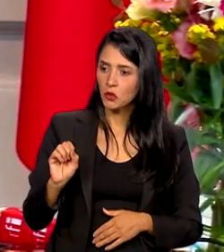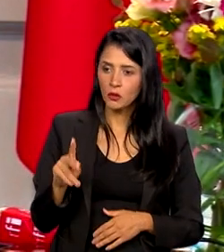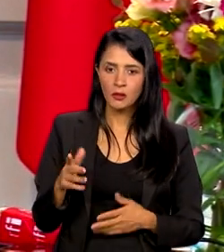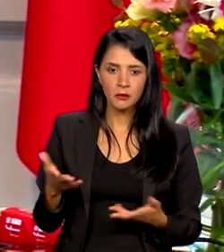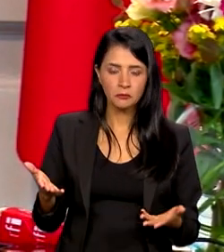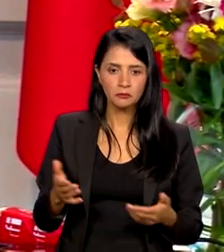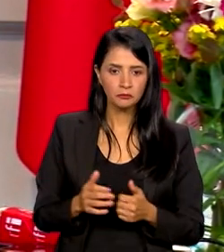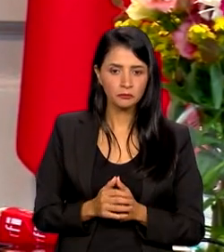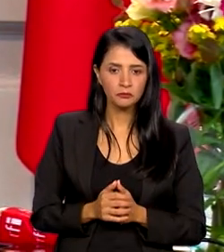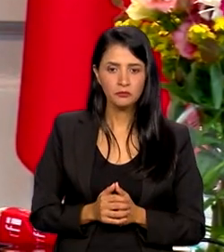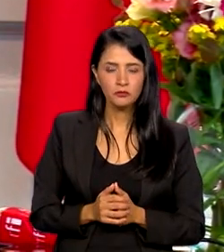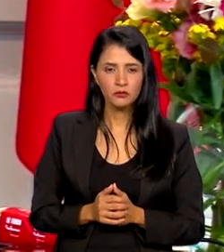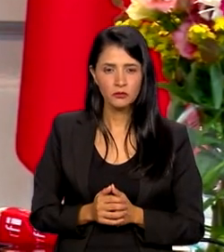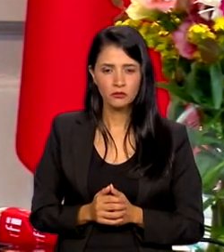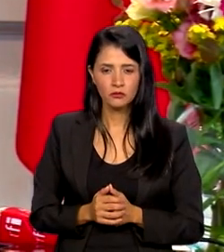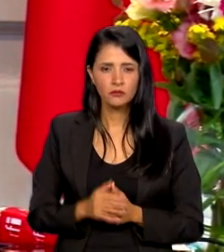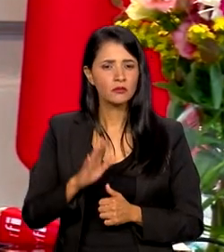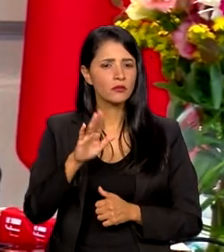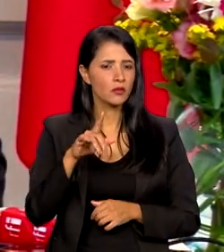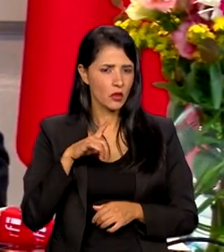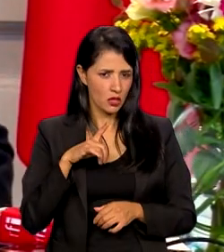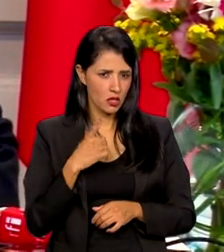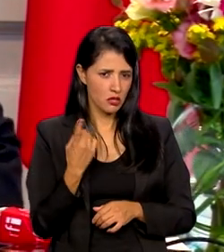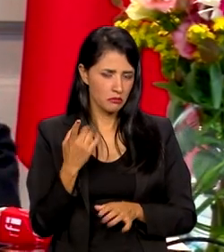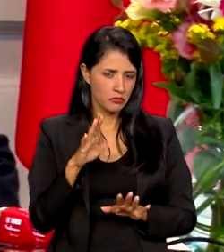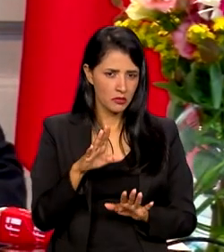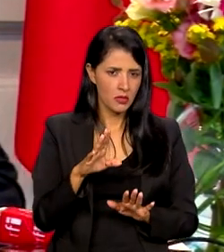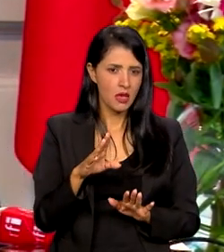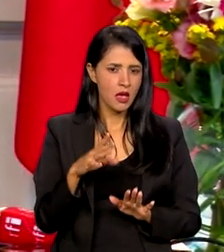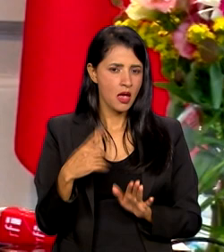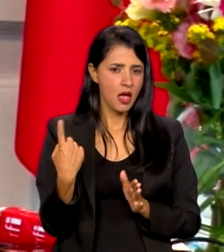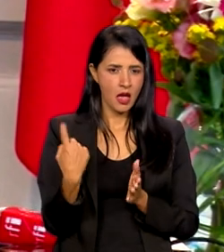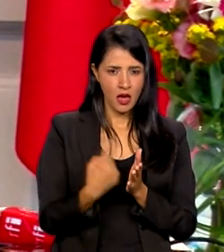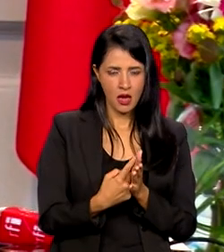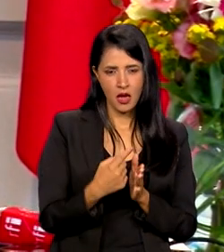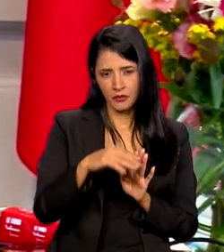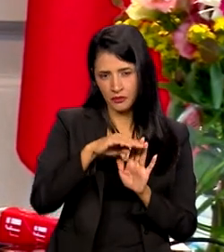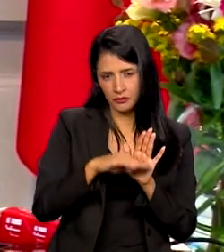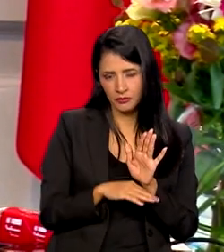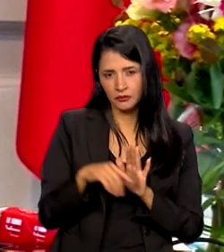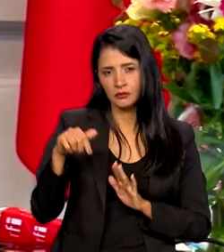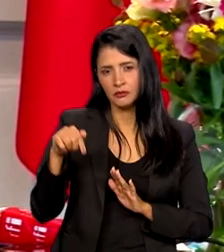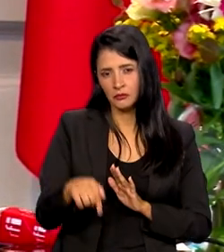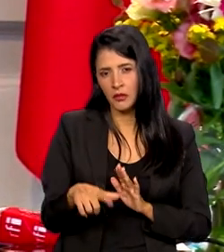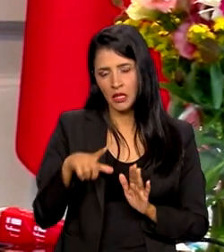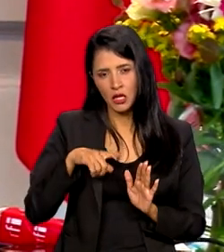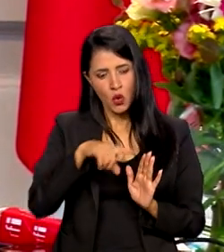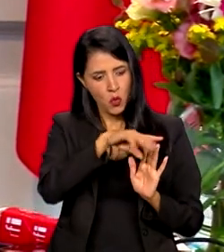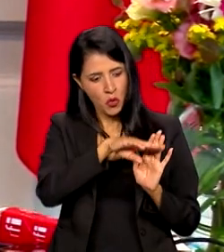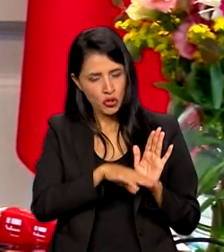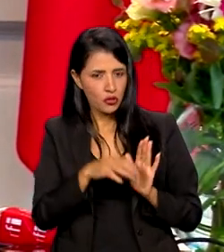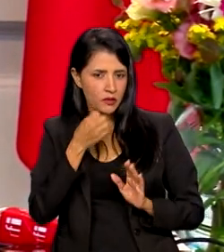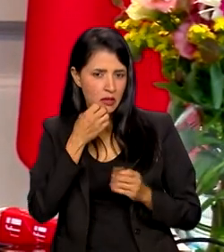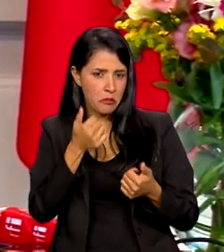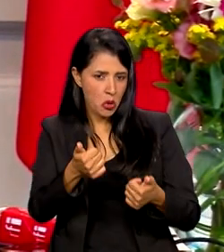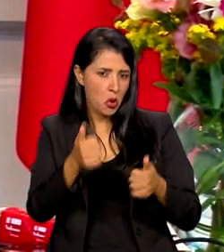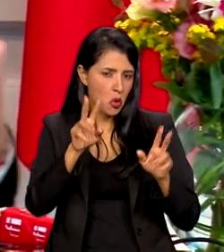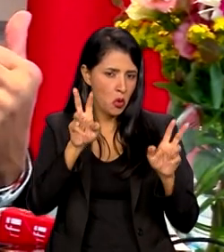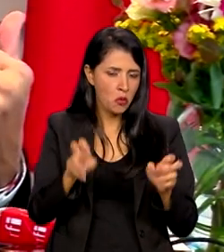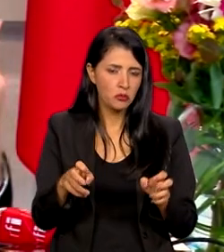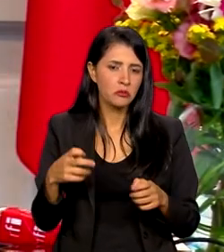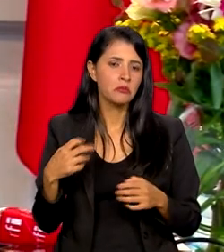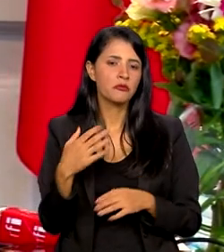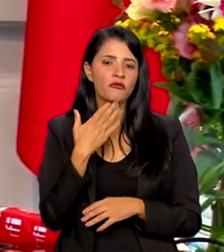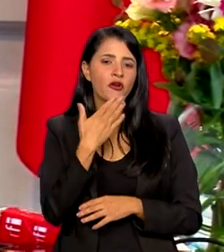Obrigado, obrigado. E sua agenda aqui, senhor? O que mais que tem na agenda que vai ser bom para o Brasil? Não,